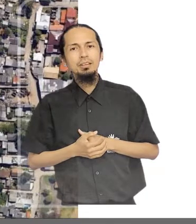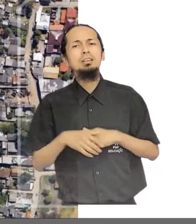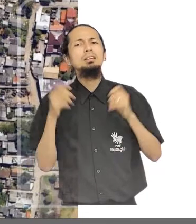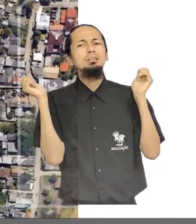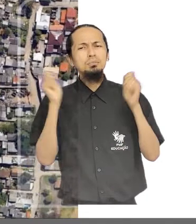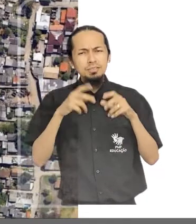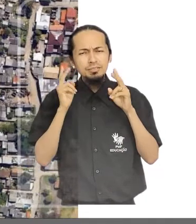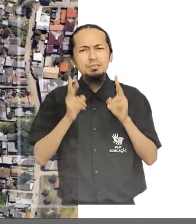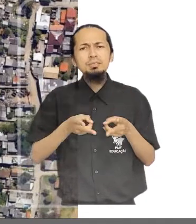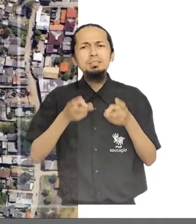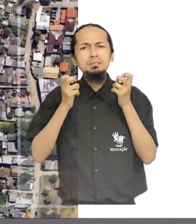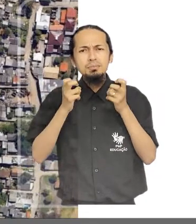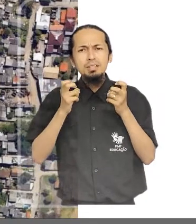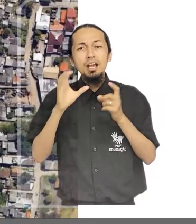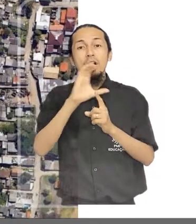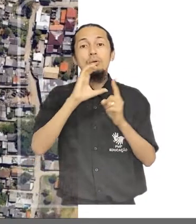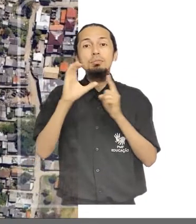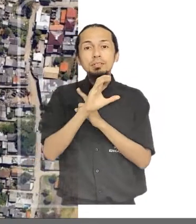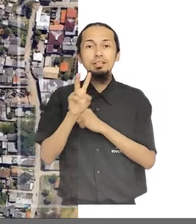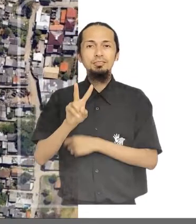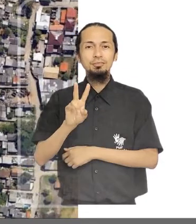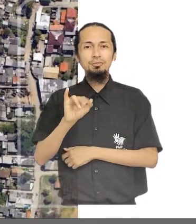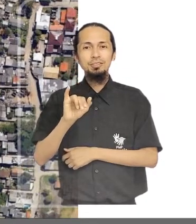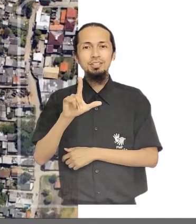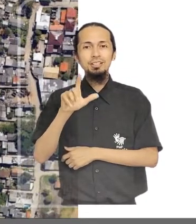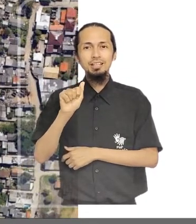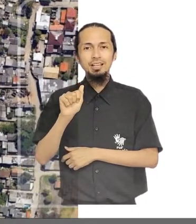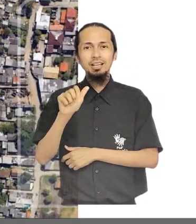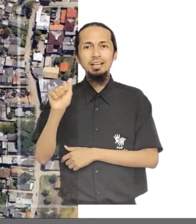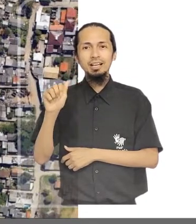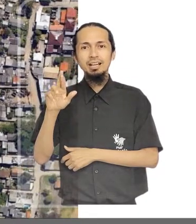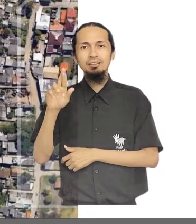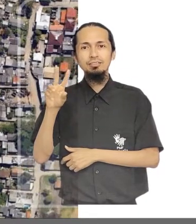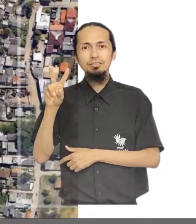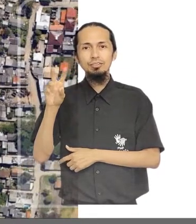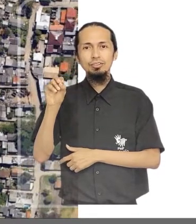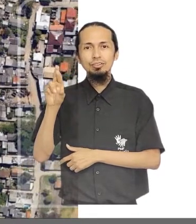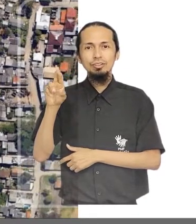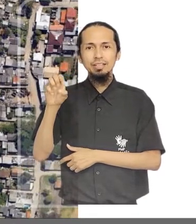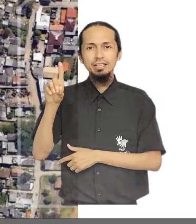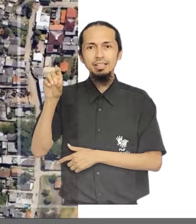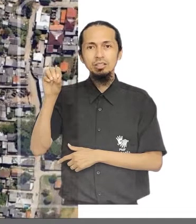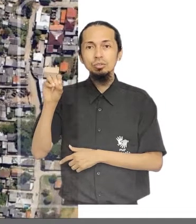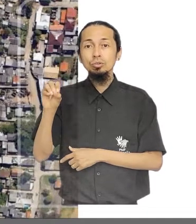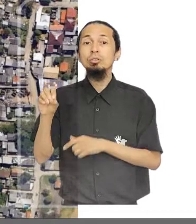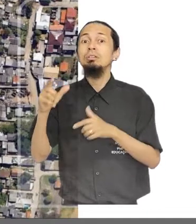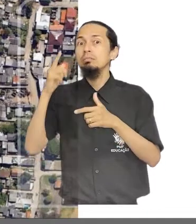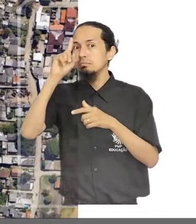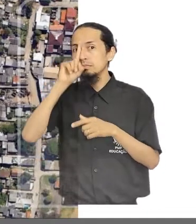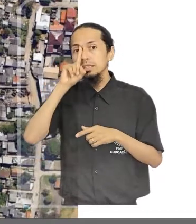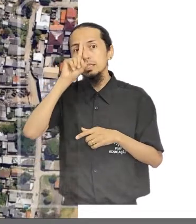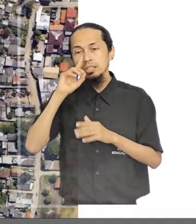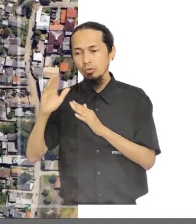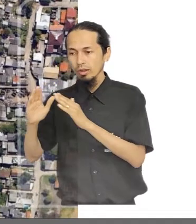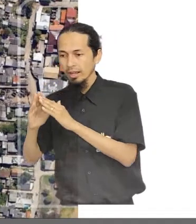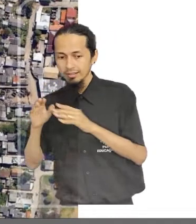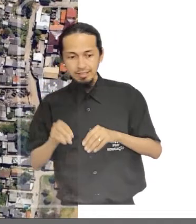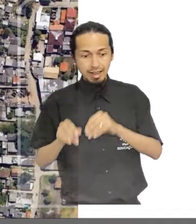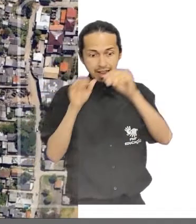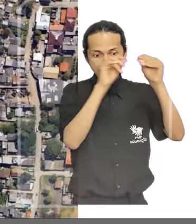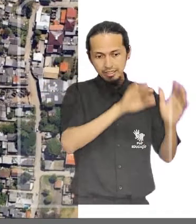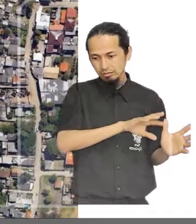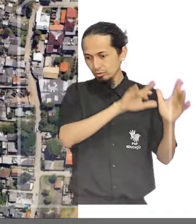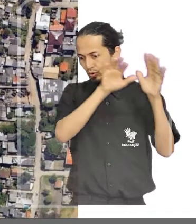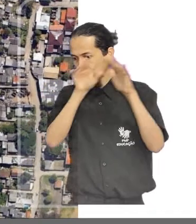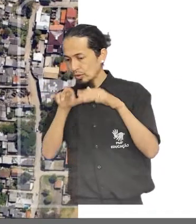Na imagem é possível ver a comunidade da Vila do Arvoredo, com construções em áreas ambientais e risco de desmoronamento de